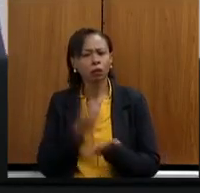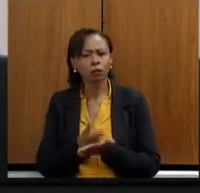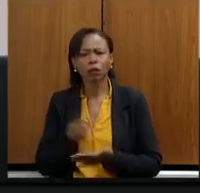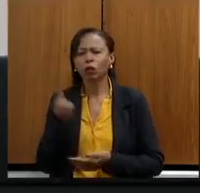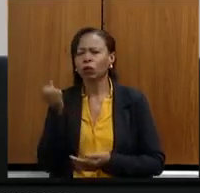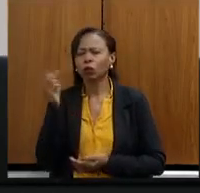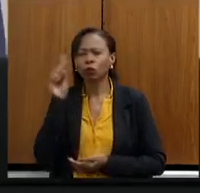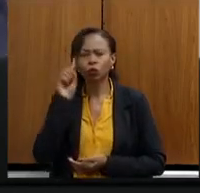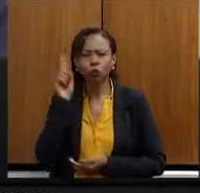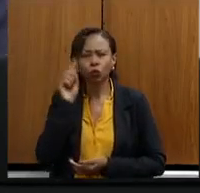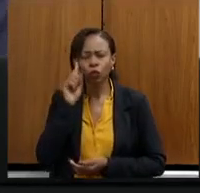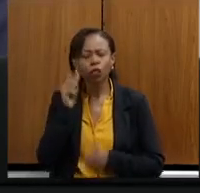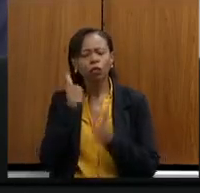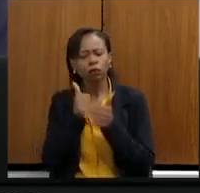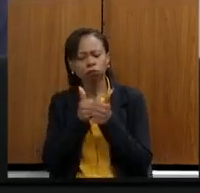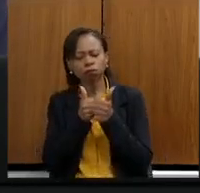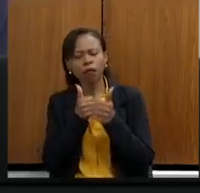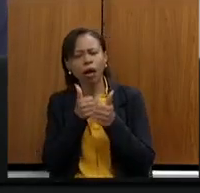acompanhando essa pauta.